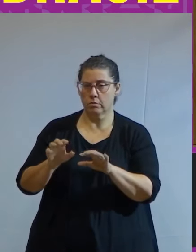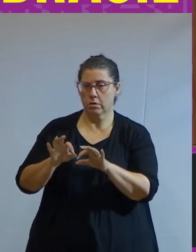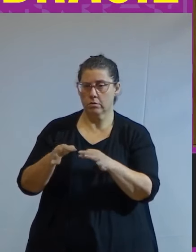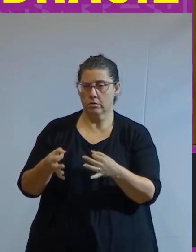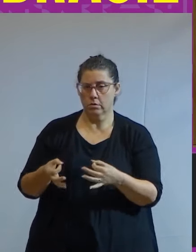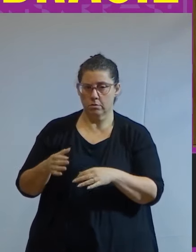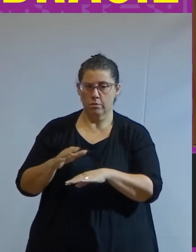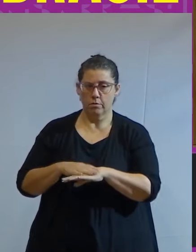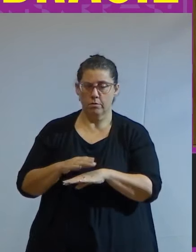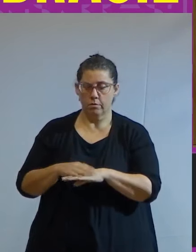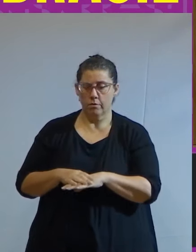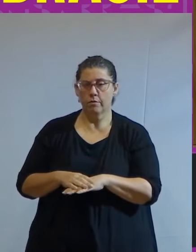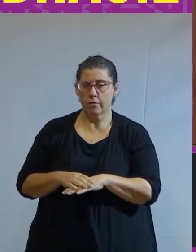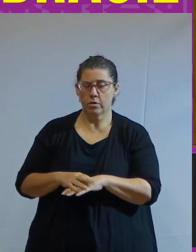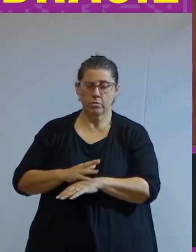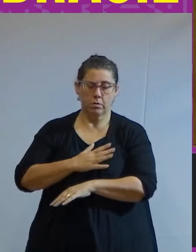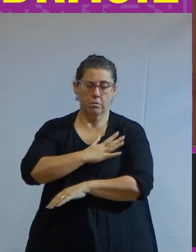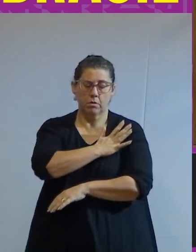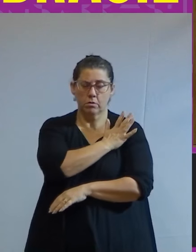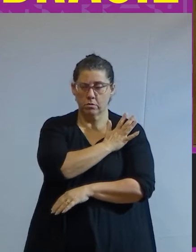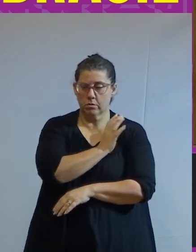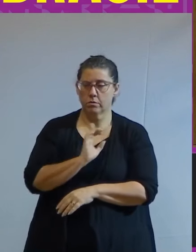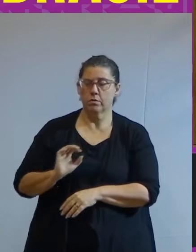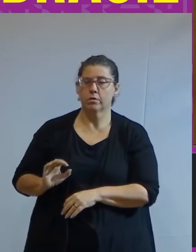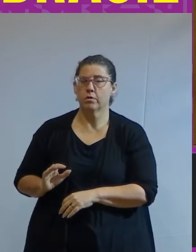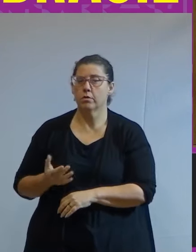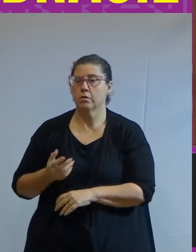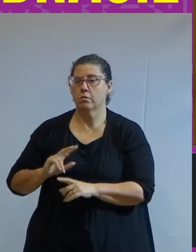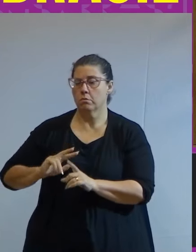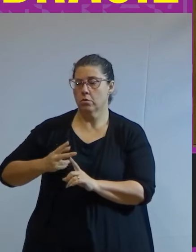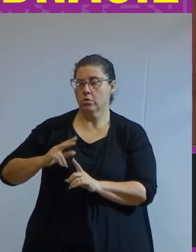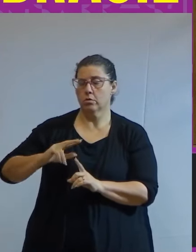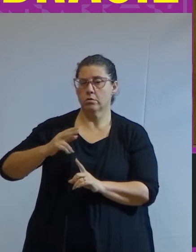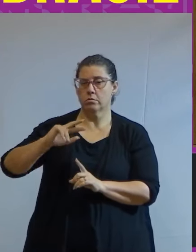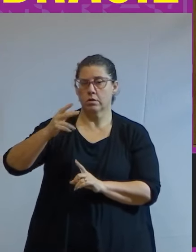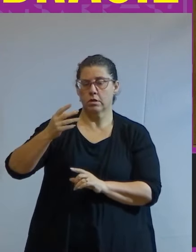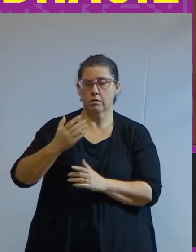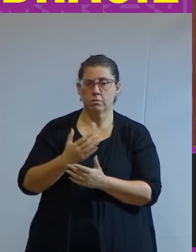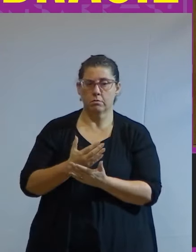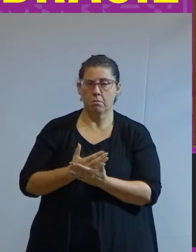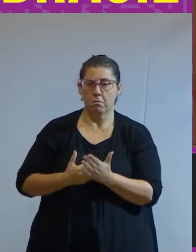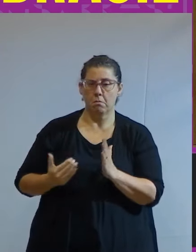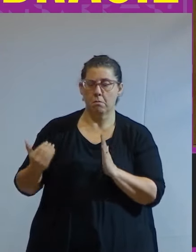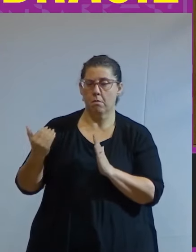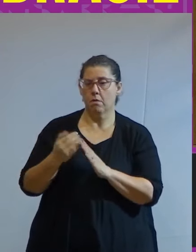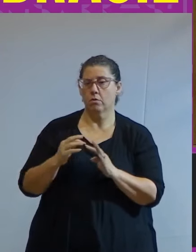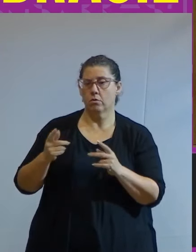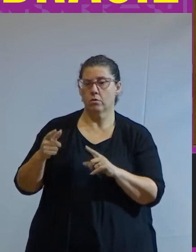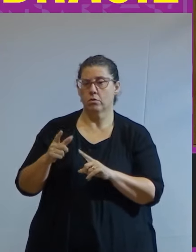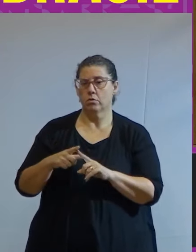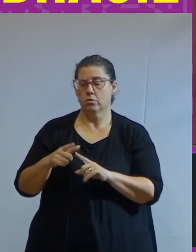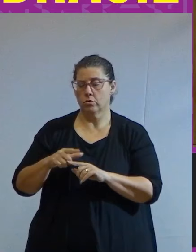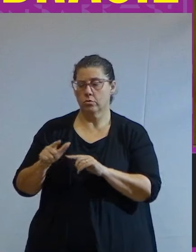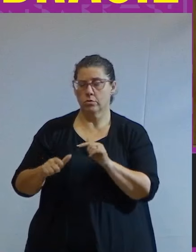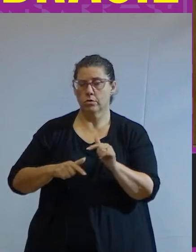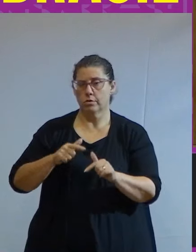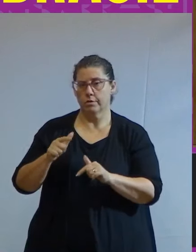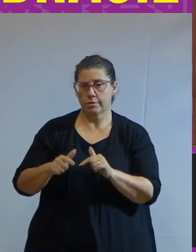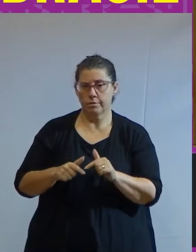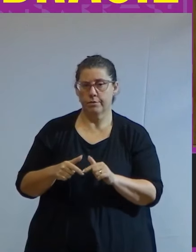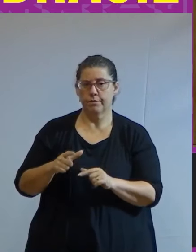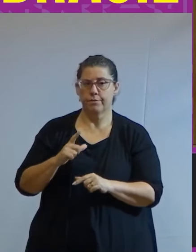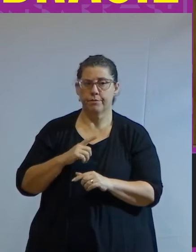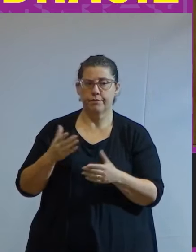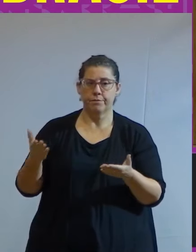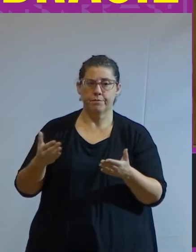produzido pelo racismo vai implicar multiplicadores mais elevados para todos os diferentes tipos de trabalho que se